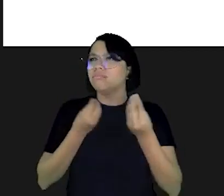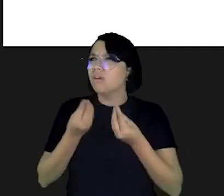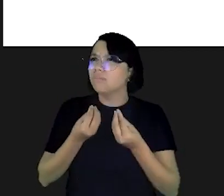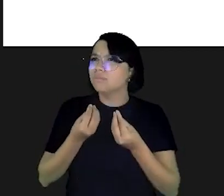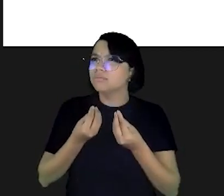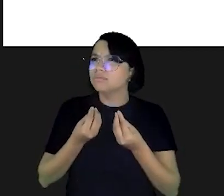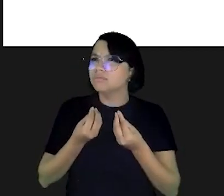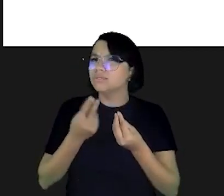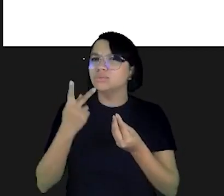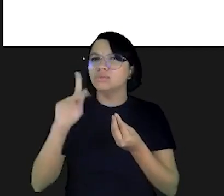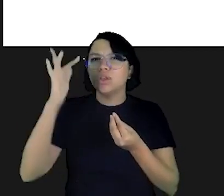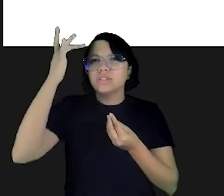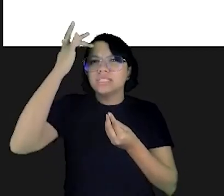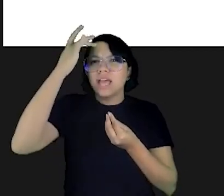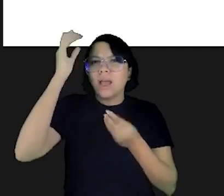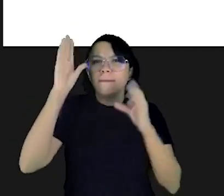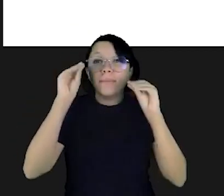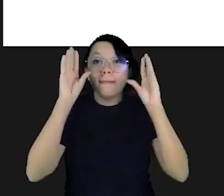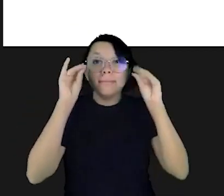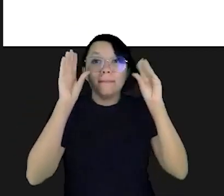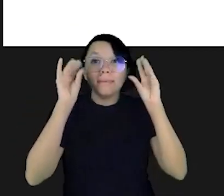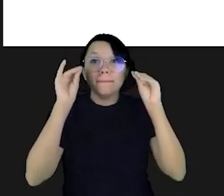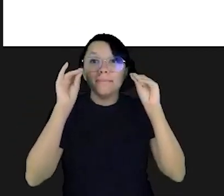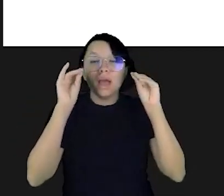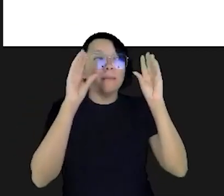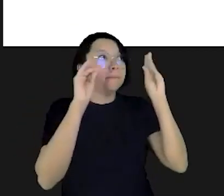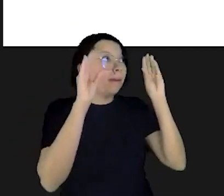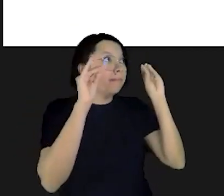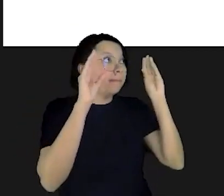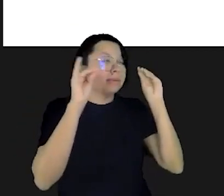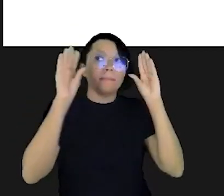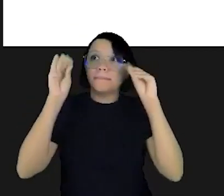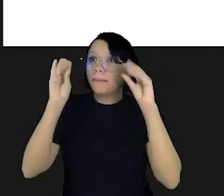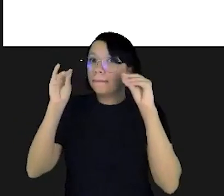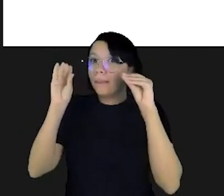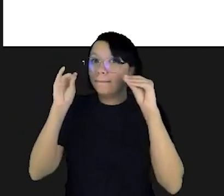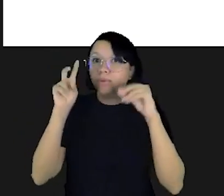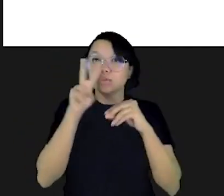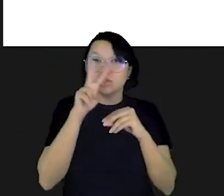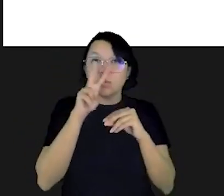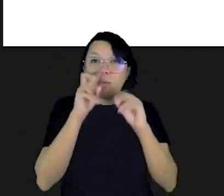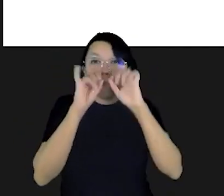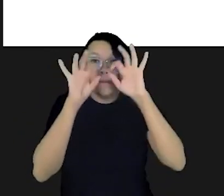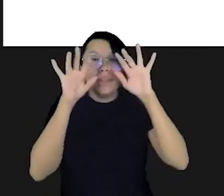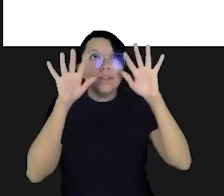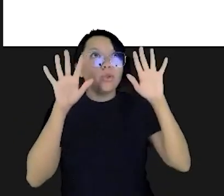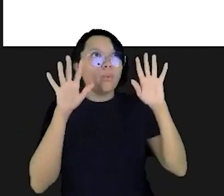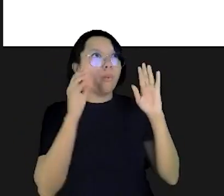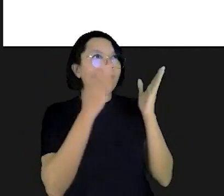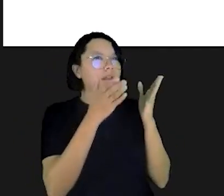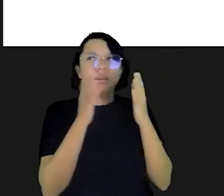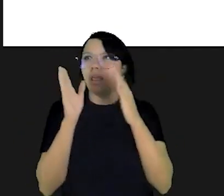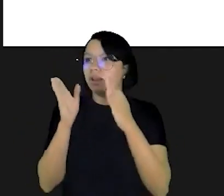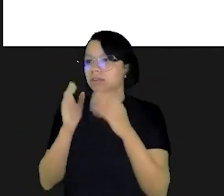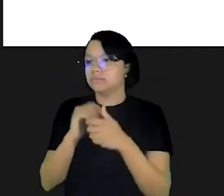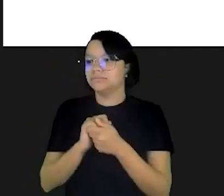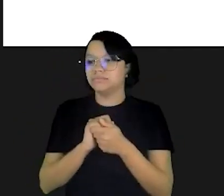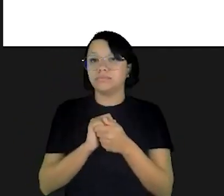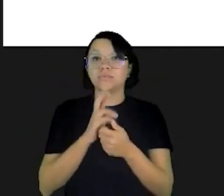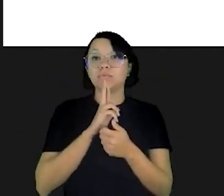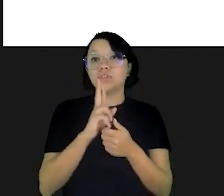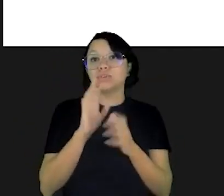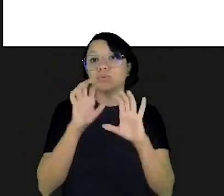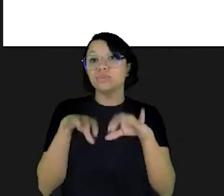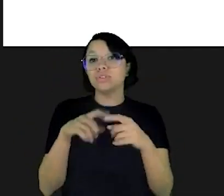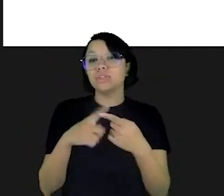certíssimo você já respondeu o que eu queria como o seu cérebro piscou aqui piscou ali piscou ali o seu olho